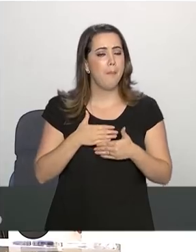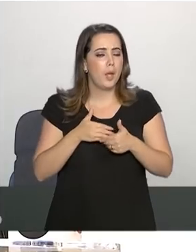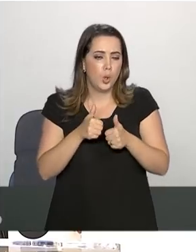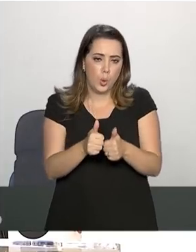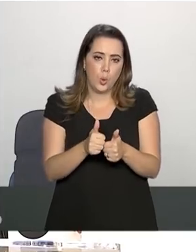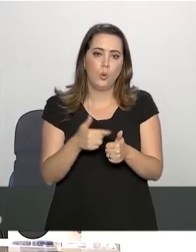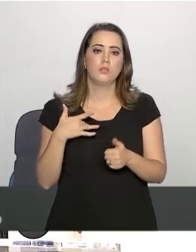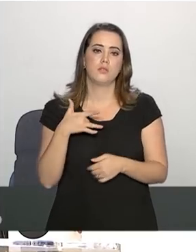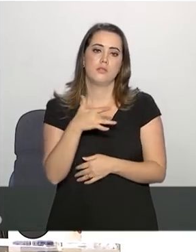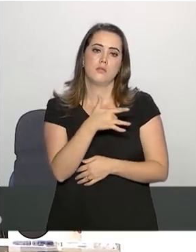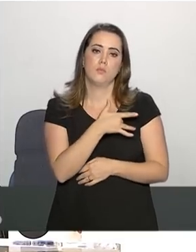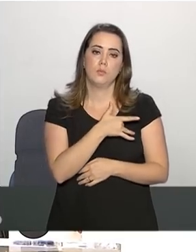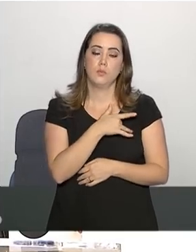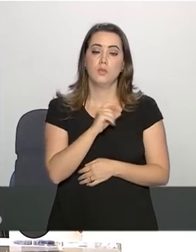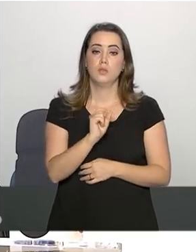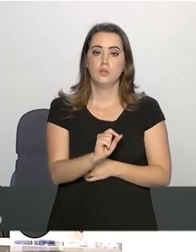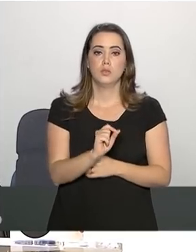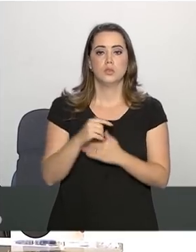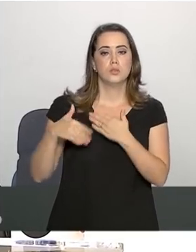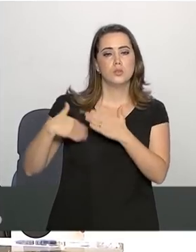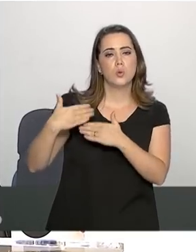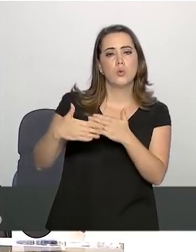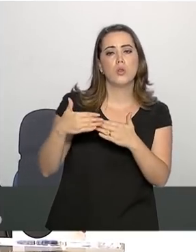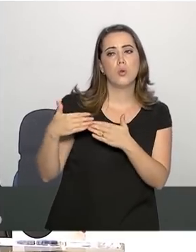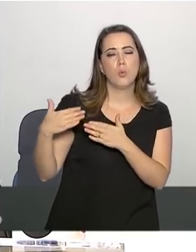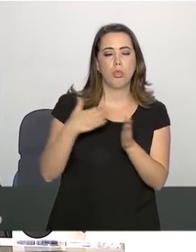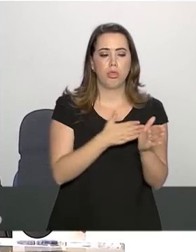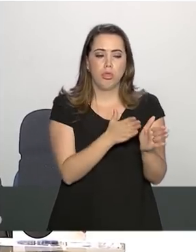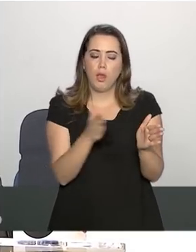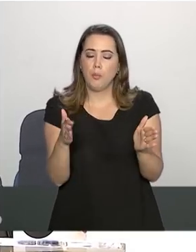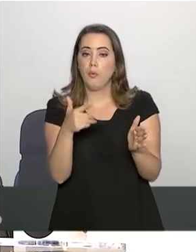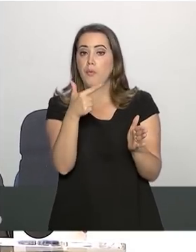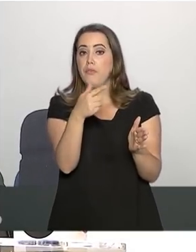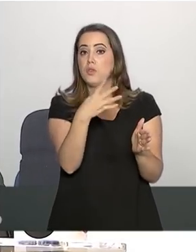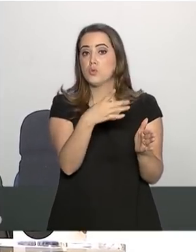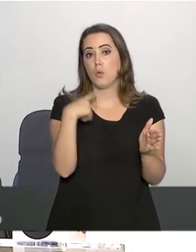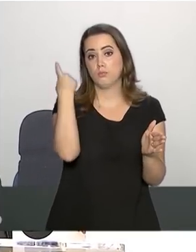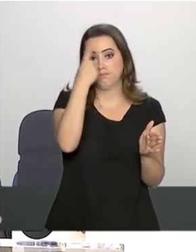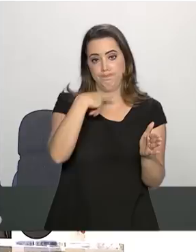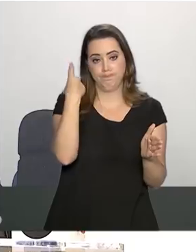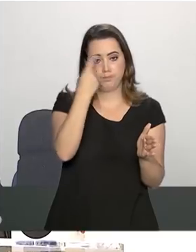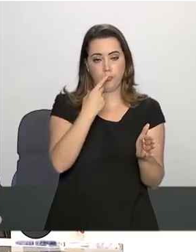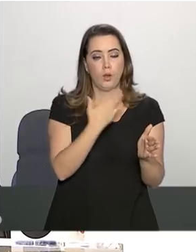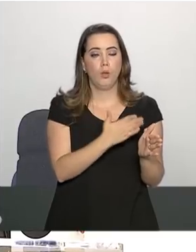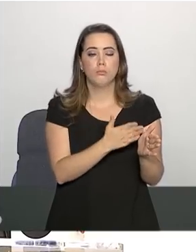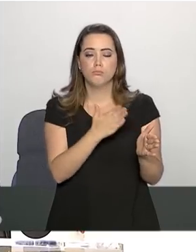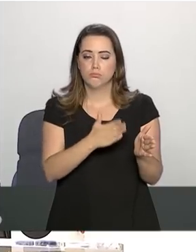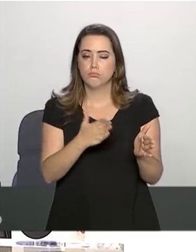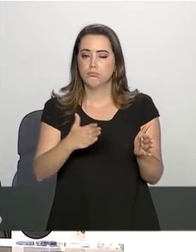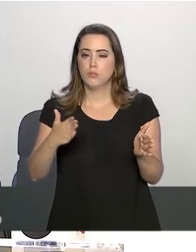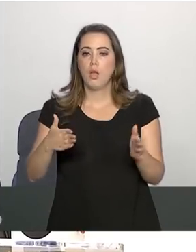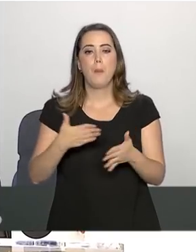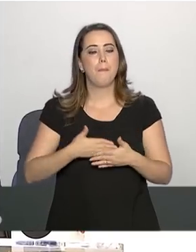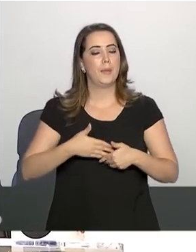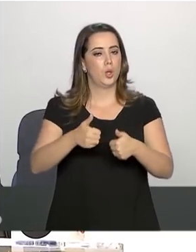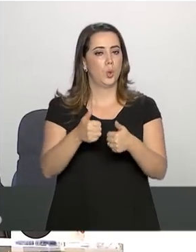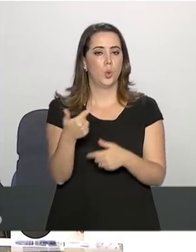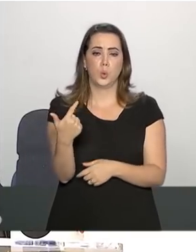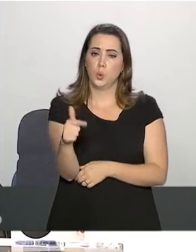seu estado de saúde nas últimas 24 horas, evoluindo sem dor,